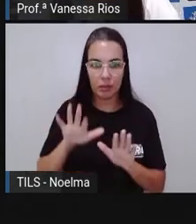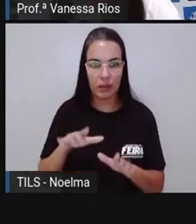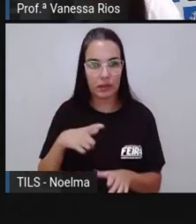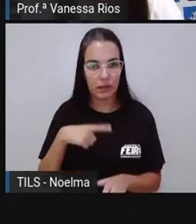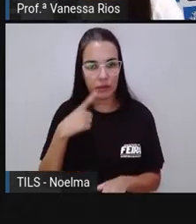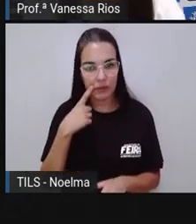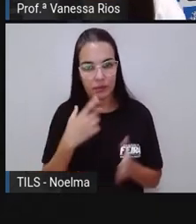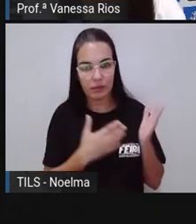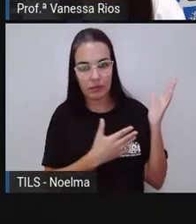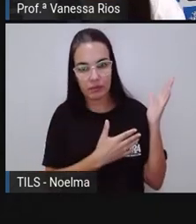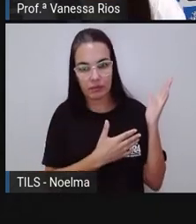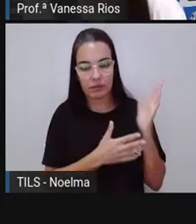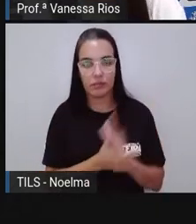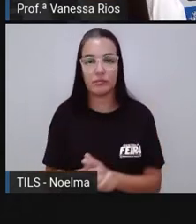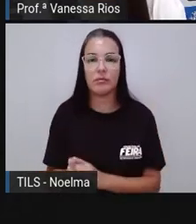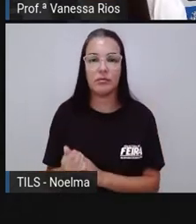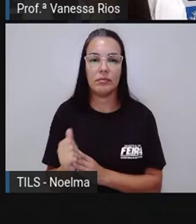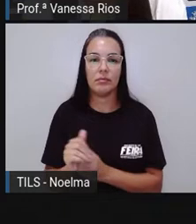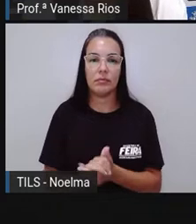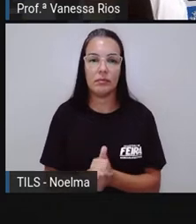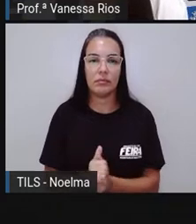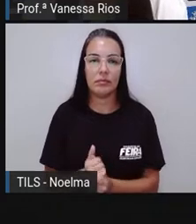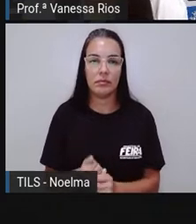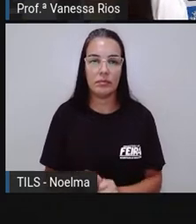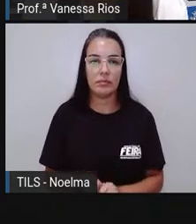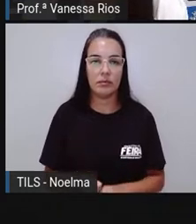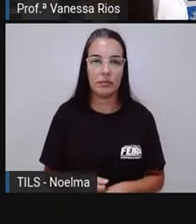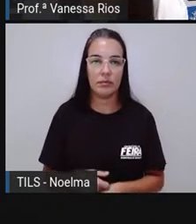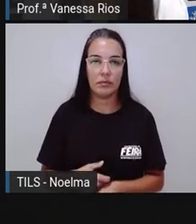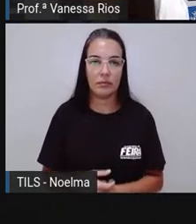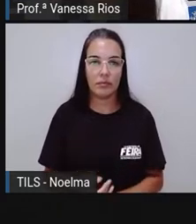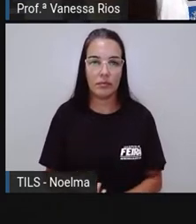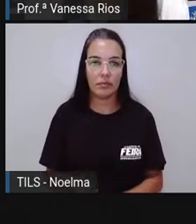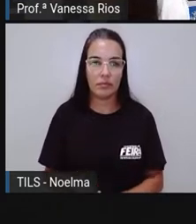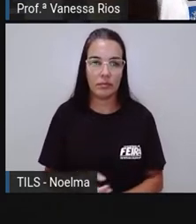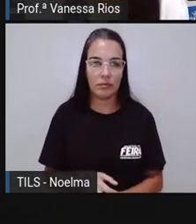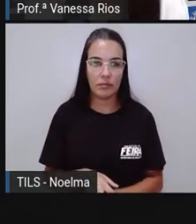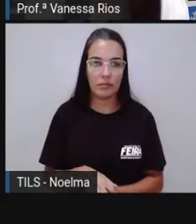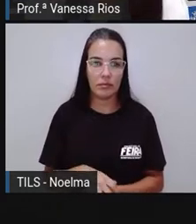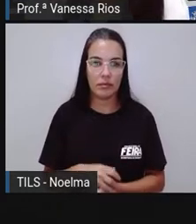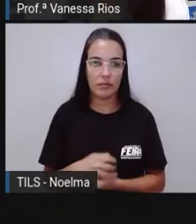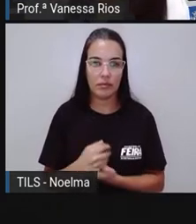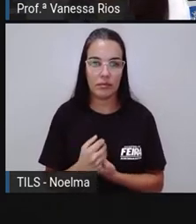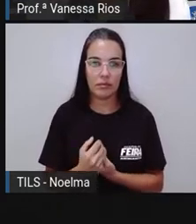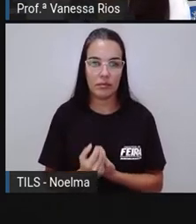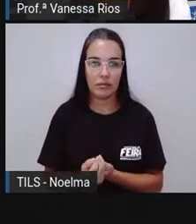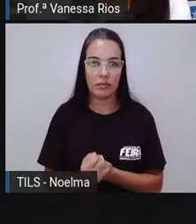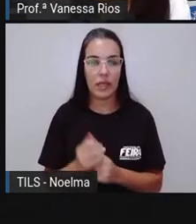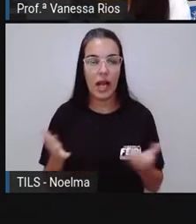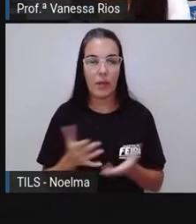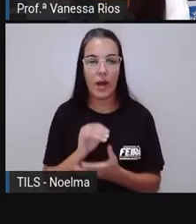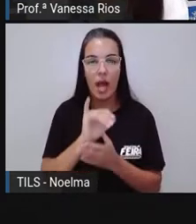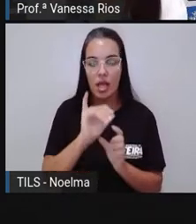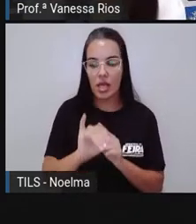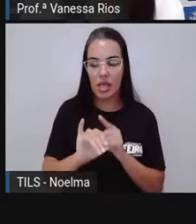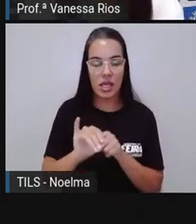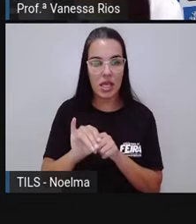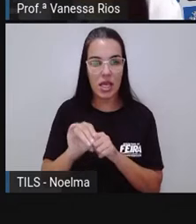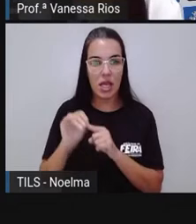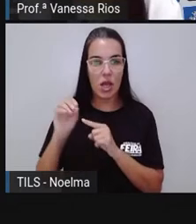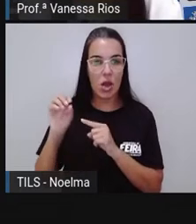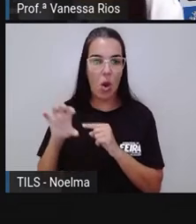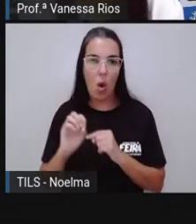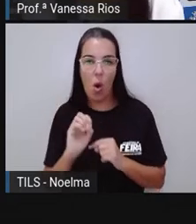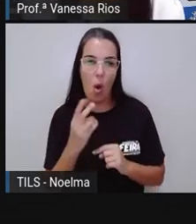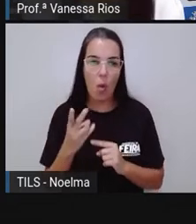Herói, profeta. As vogais I e U, quando sozinhas na sílaba ou seguidas